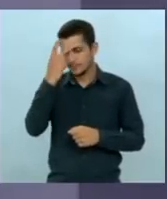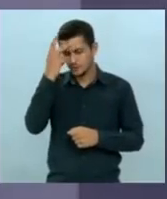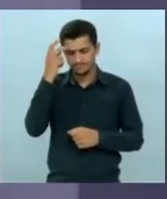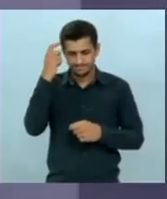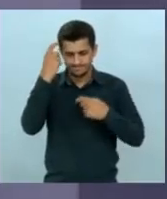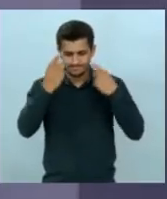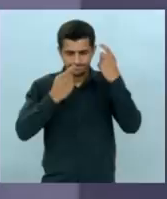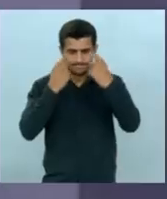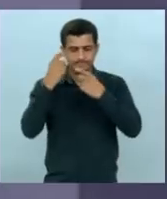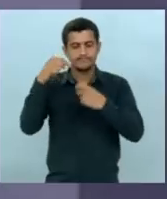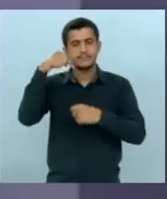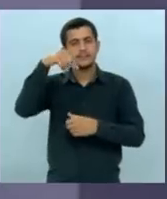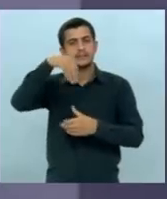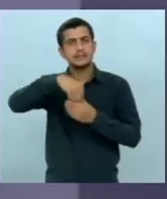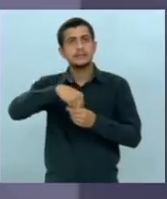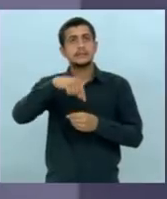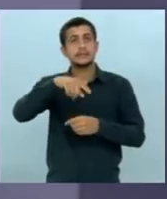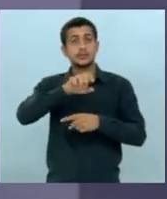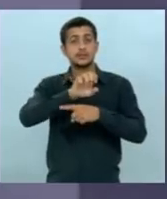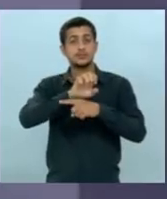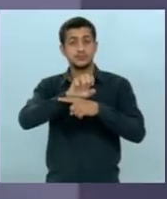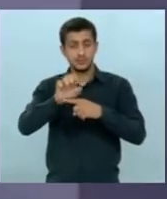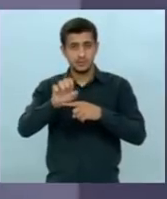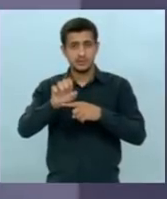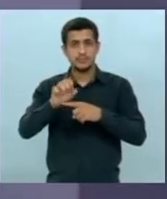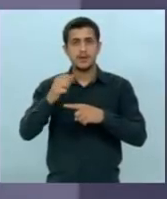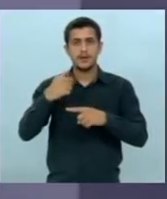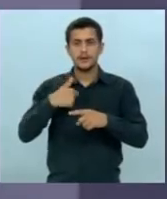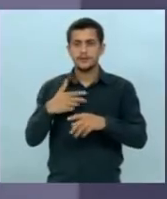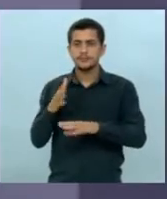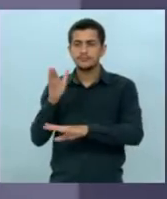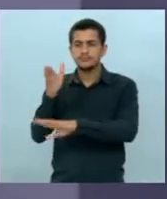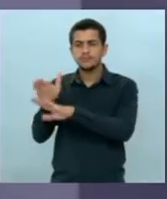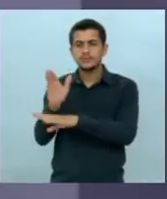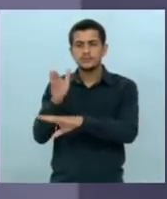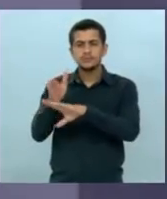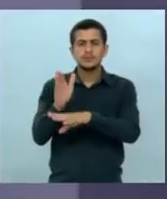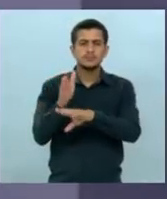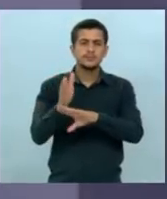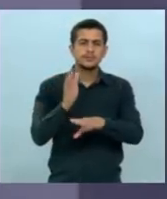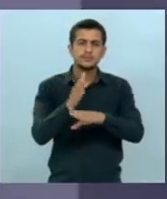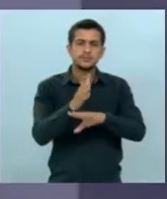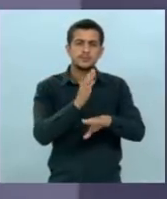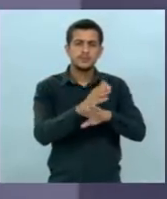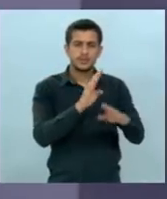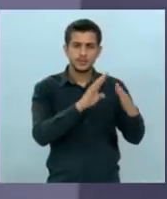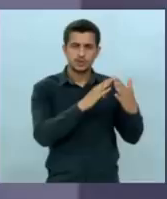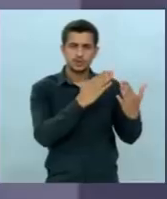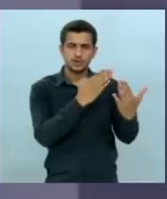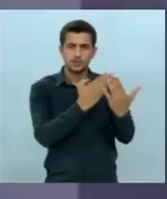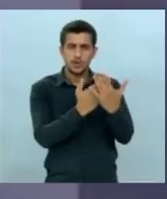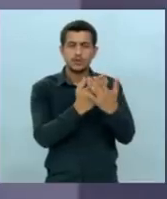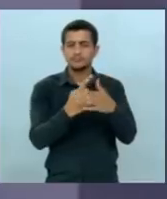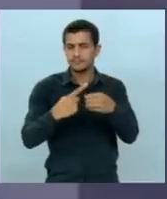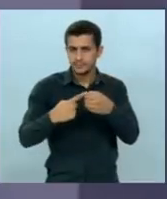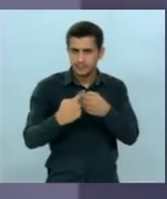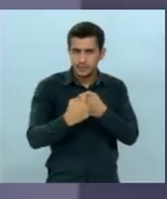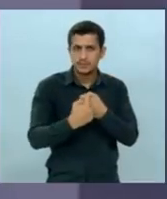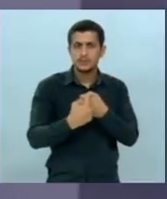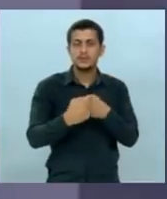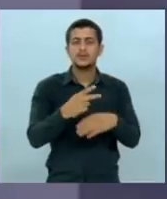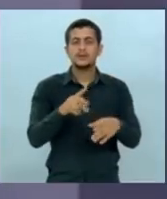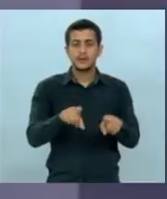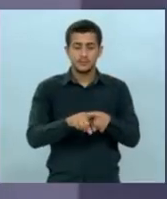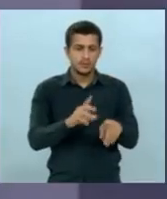grande aqui no nosso estado eu percorri todas as escolas municipais 96 escolas municipais mais CIF pelo menos duas vezes em cada